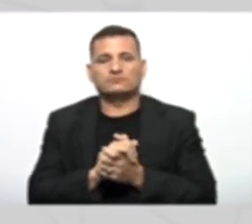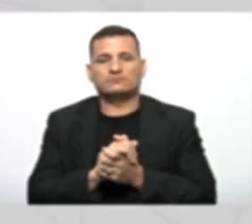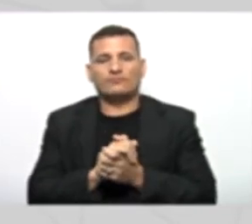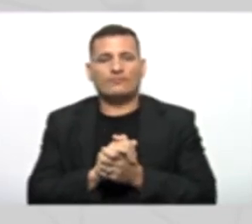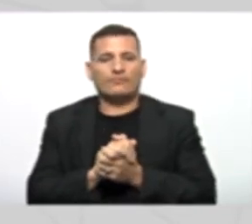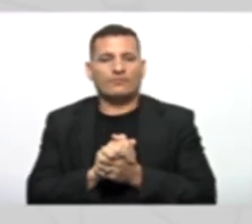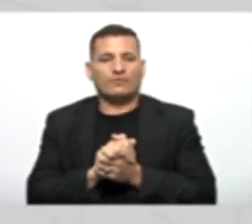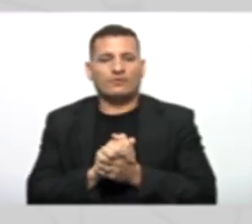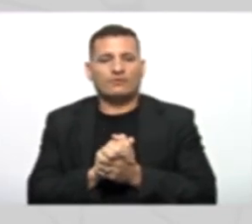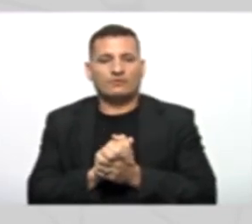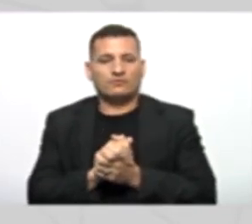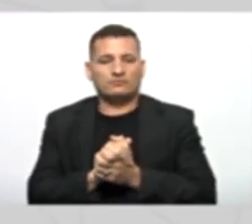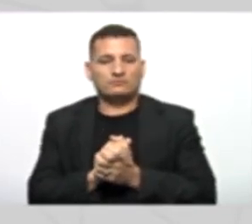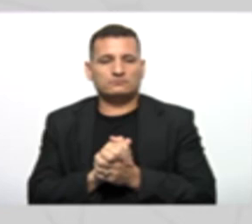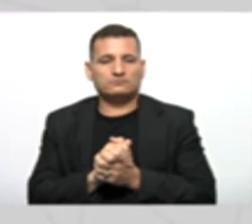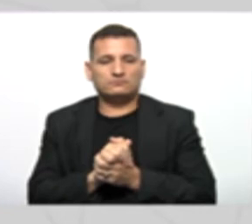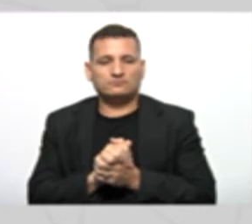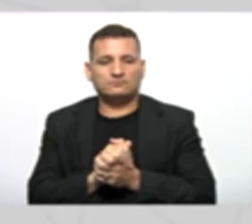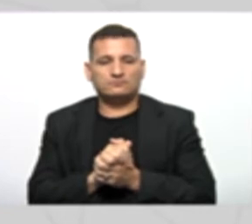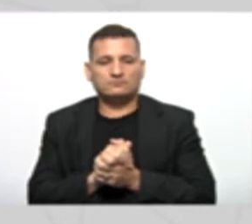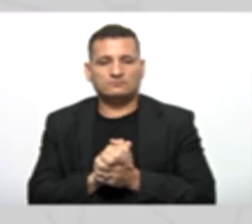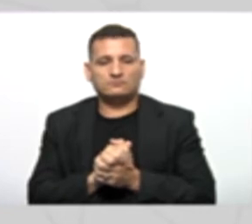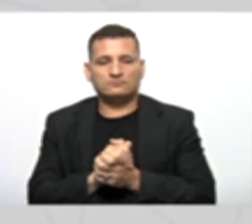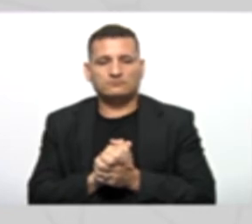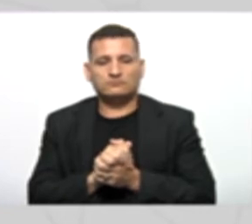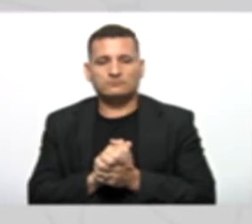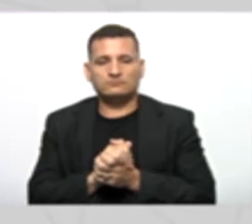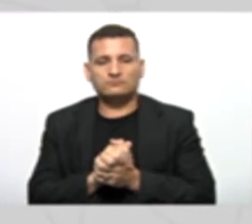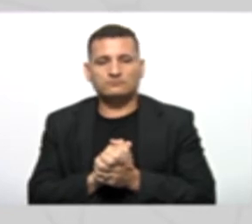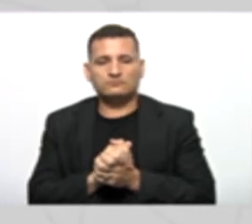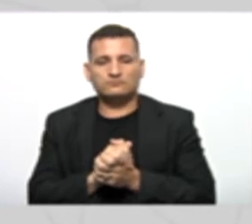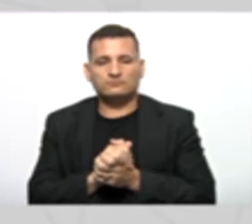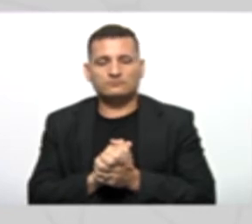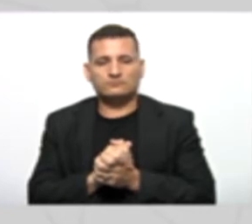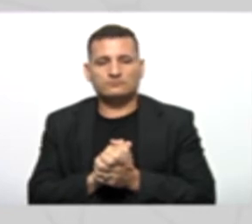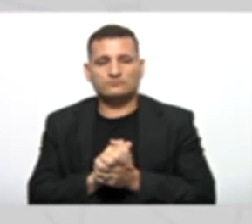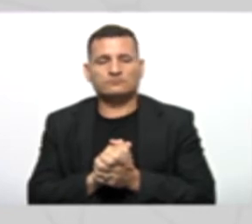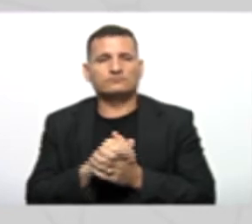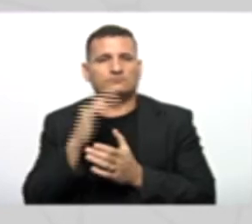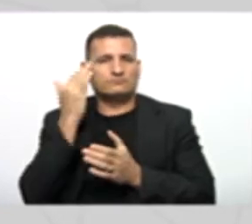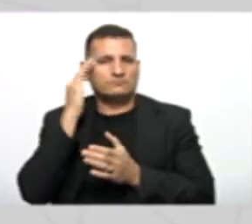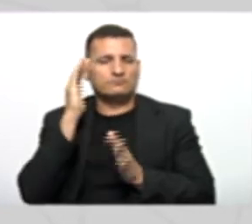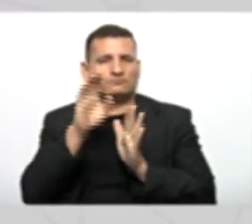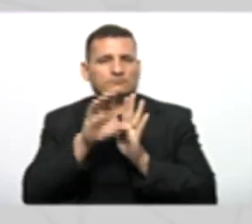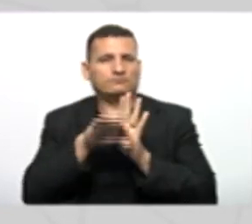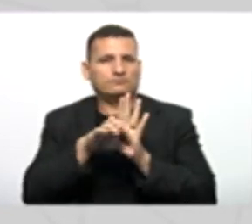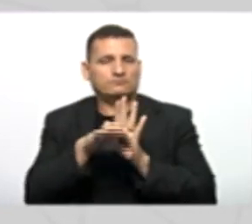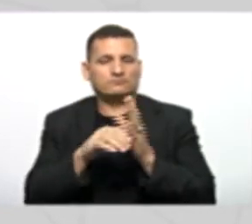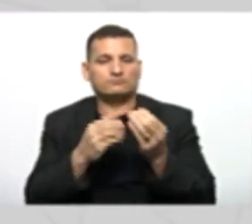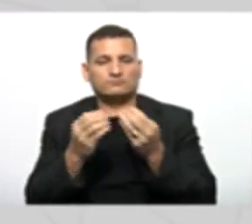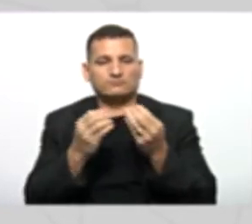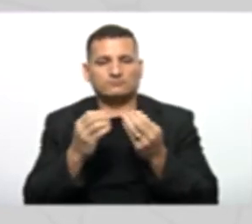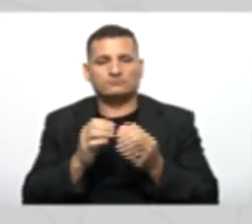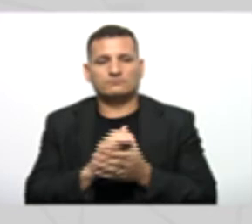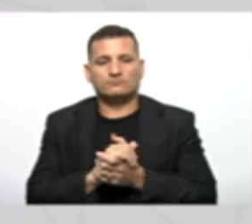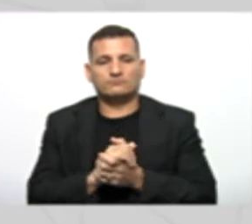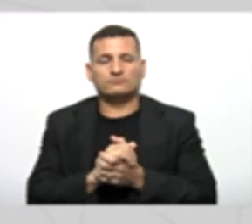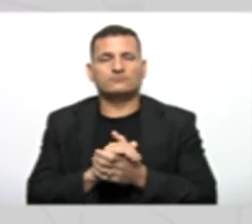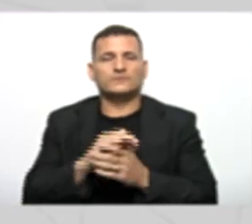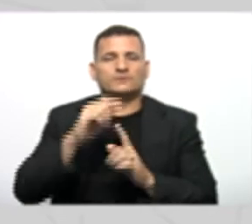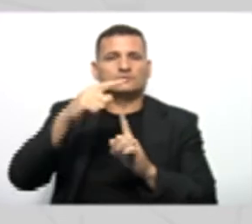Olha só Como nós podemos Entender Facilmente Esse conceito Nós temos a classe